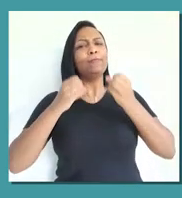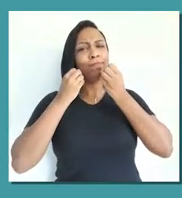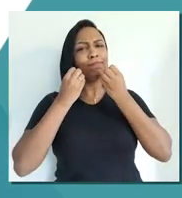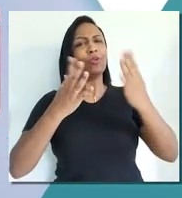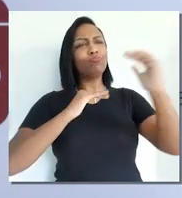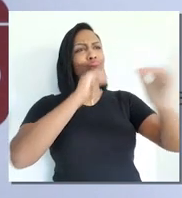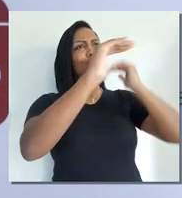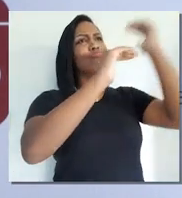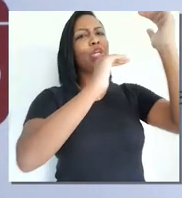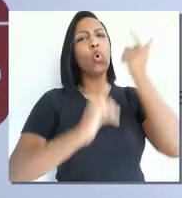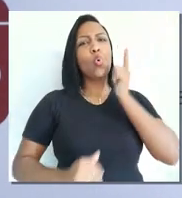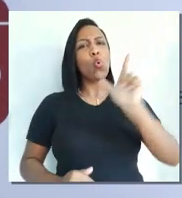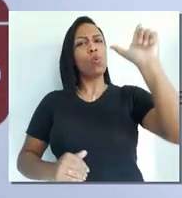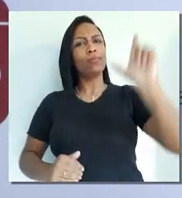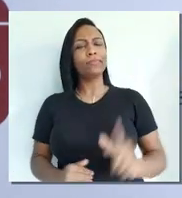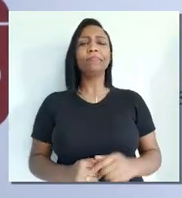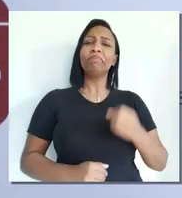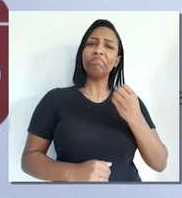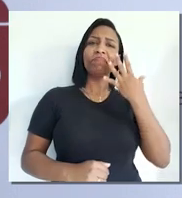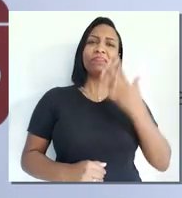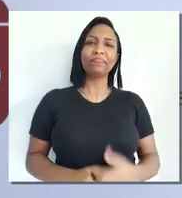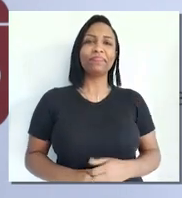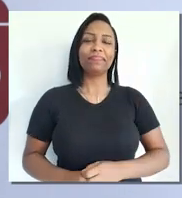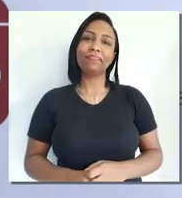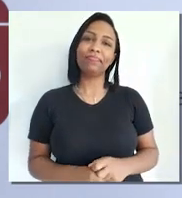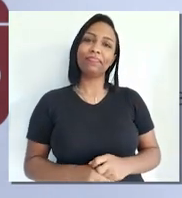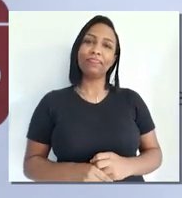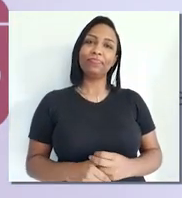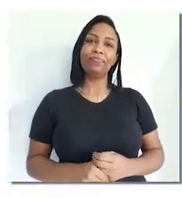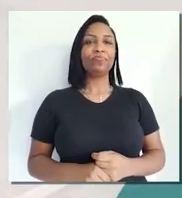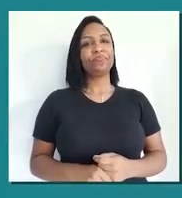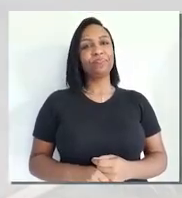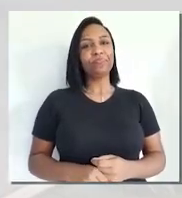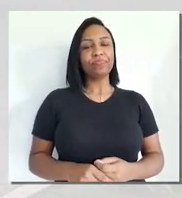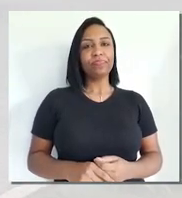para o servidor, para o membro, uma condição melhor de trabalho.